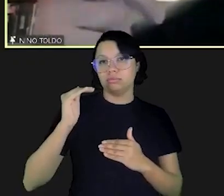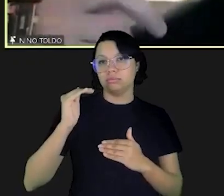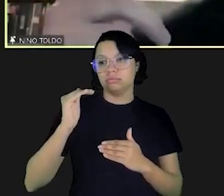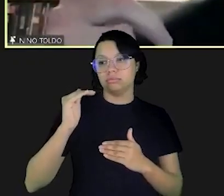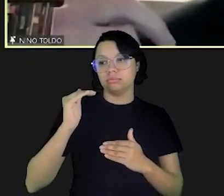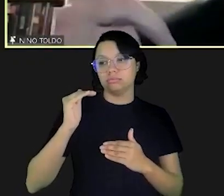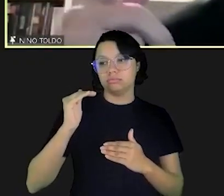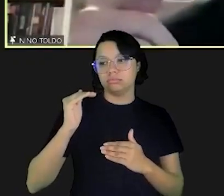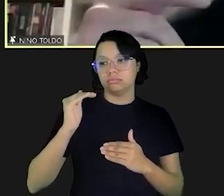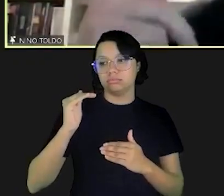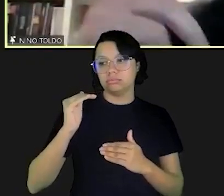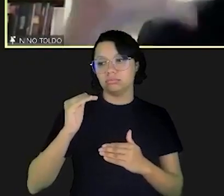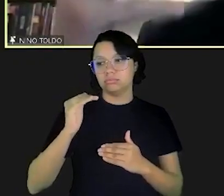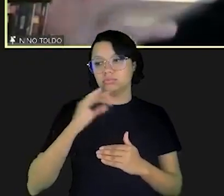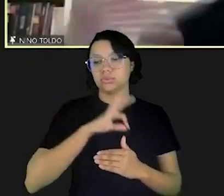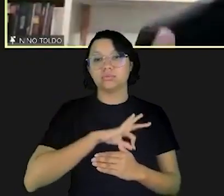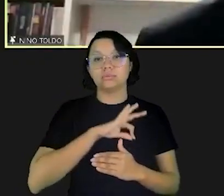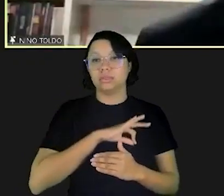aumento dos